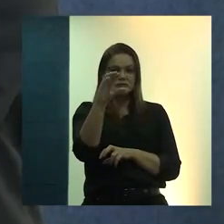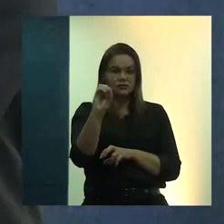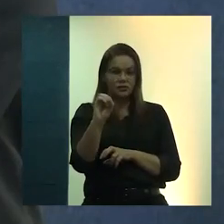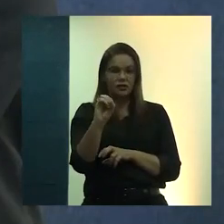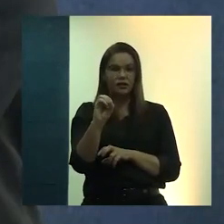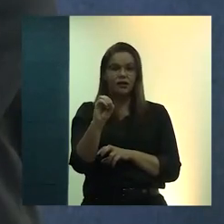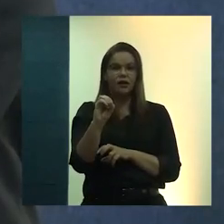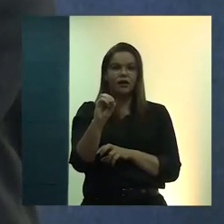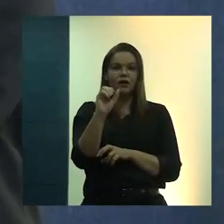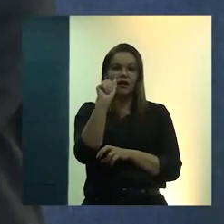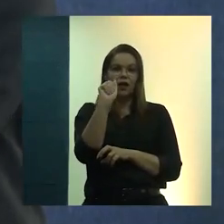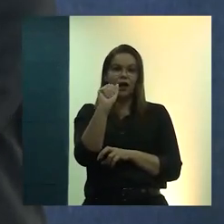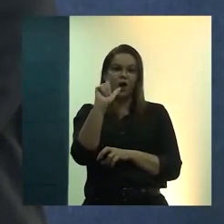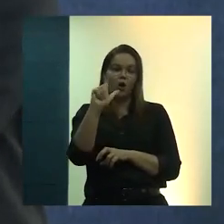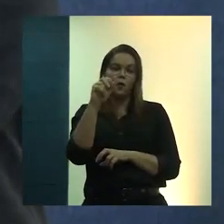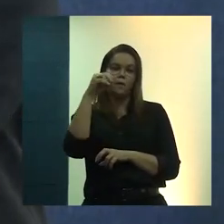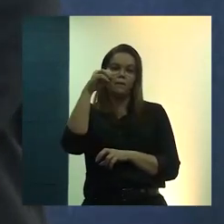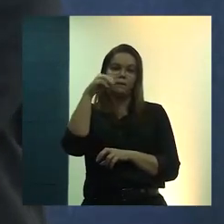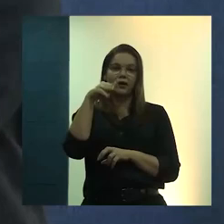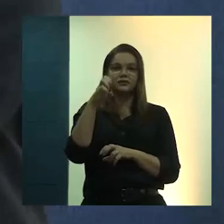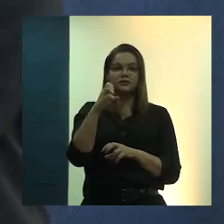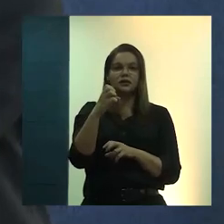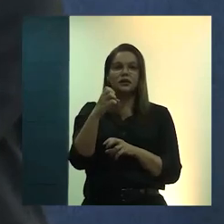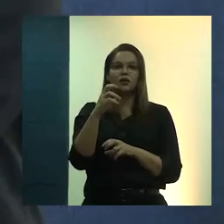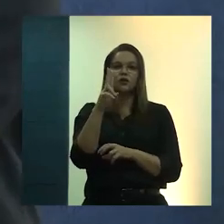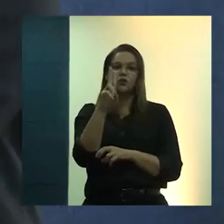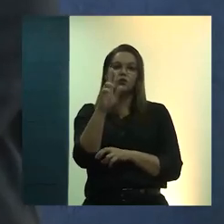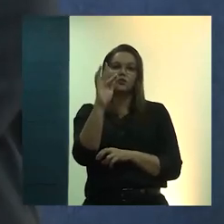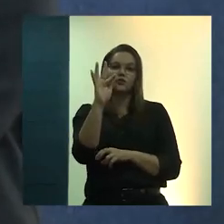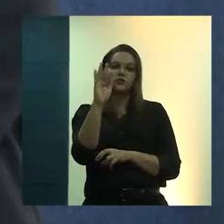UFBA, a professora Ângela Gordilho.